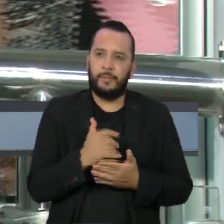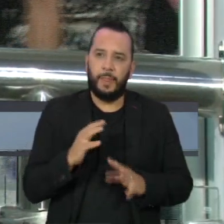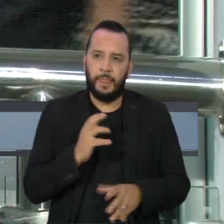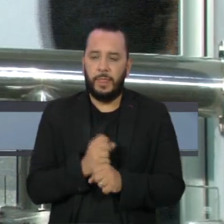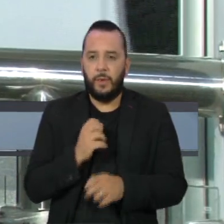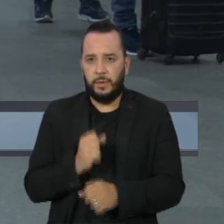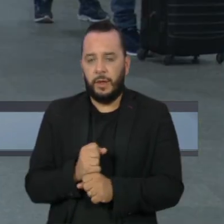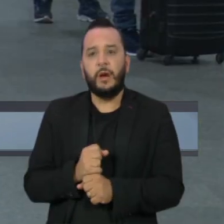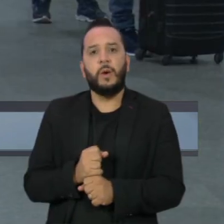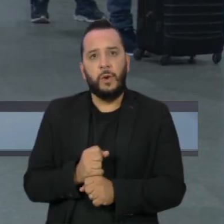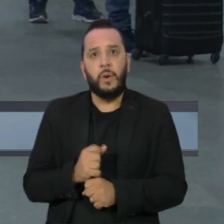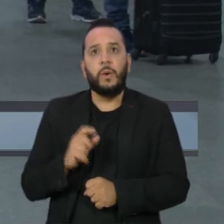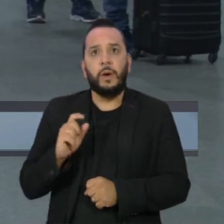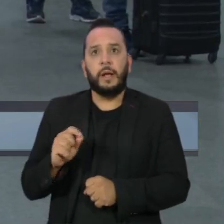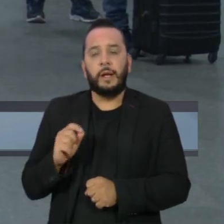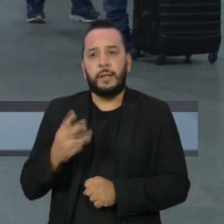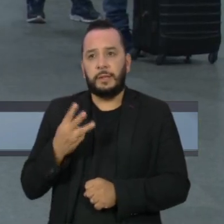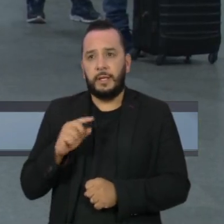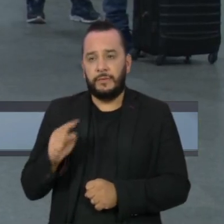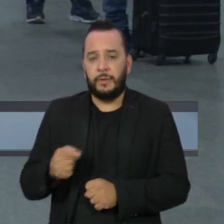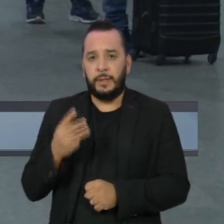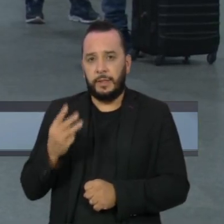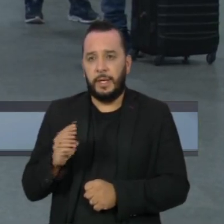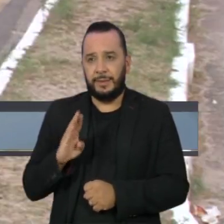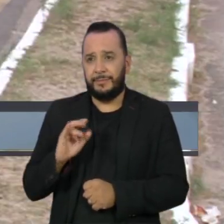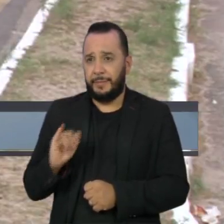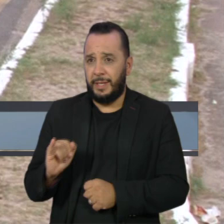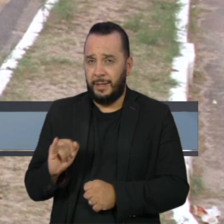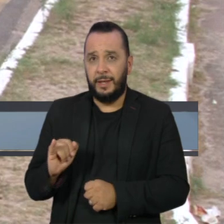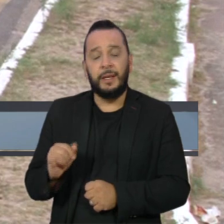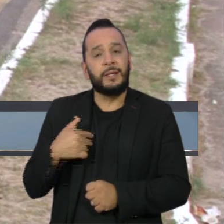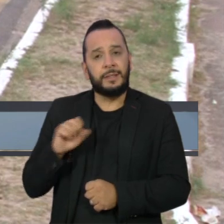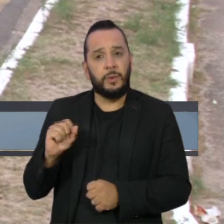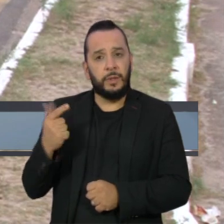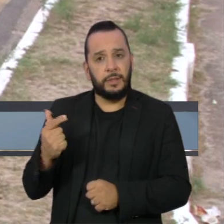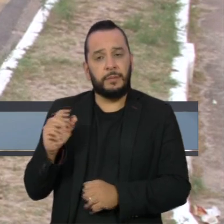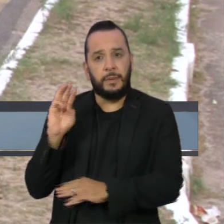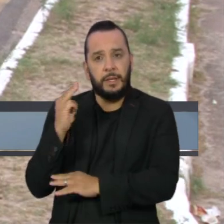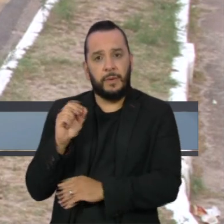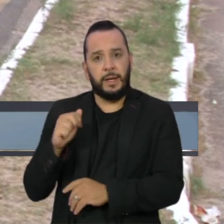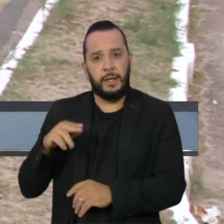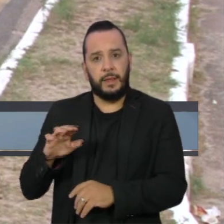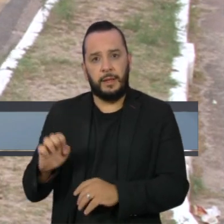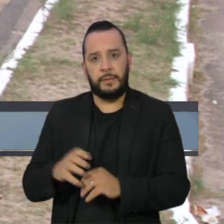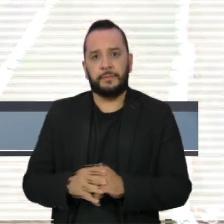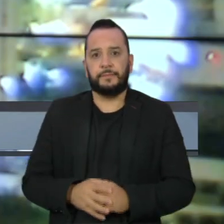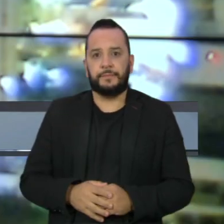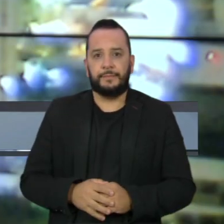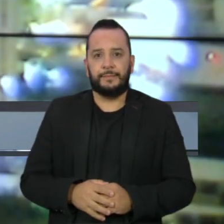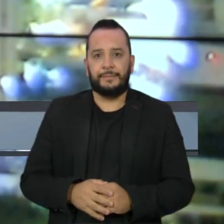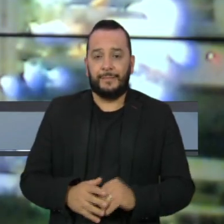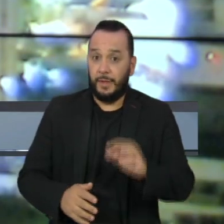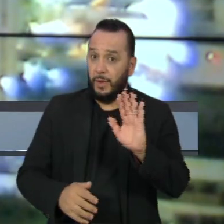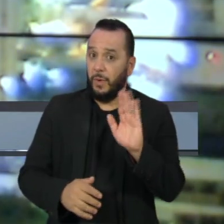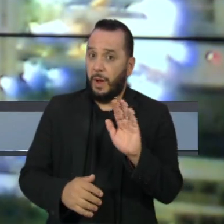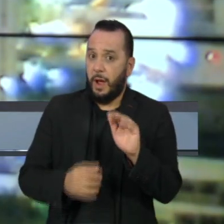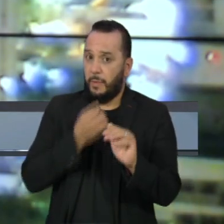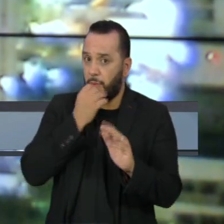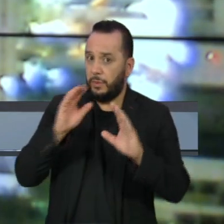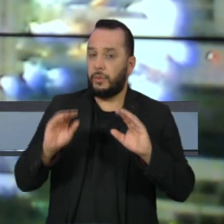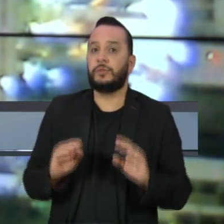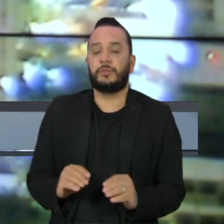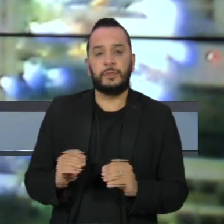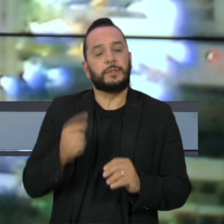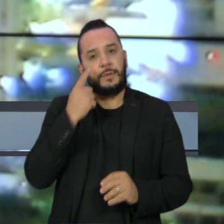outorga chegou a 3,3 bilhões. De São Luís Maranhão, Anny Glauci Freire. Olá, boa noite.